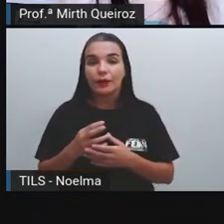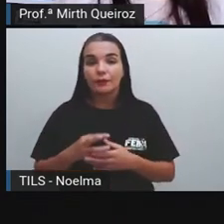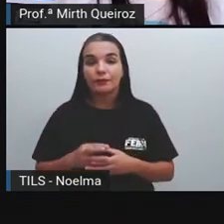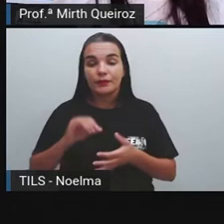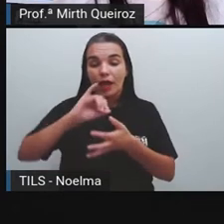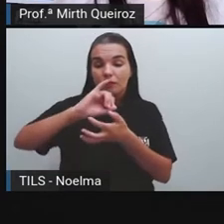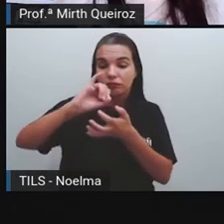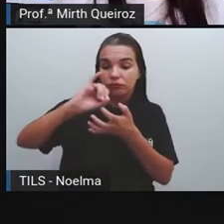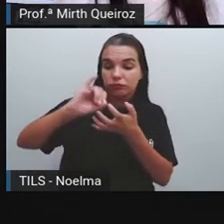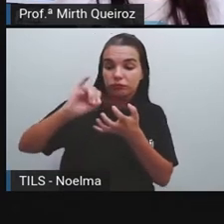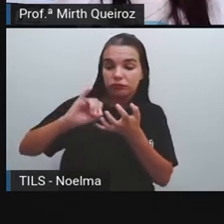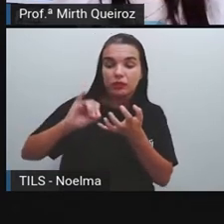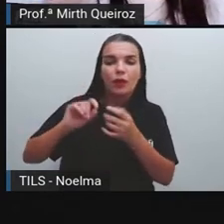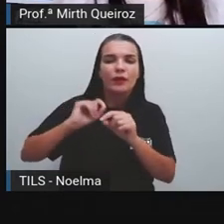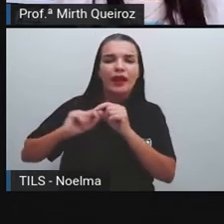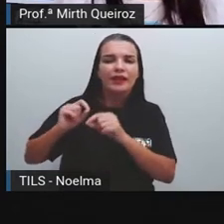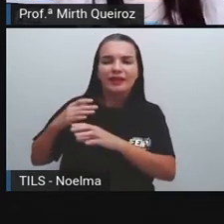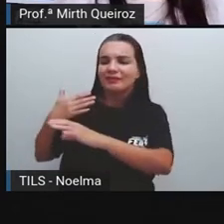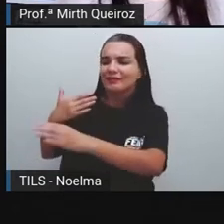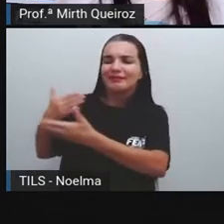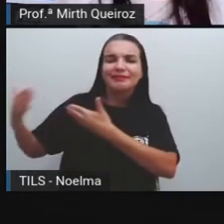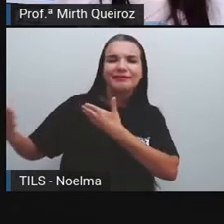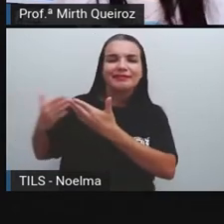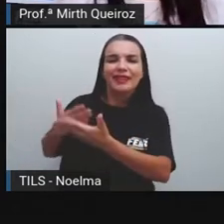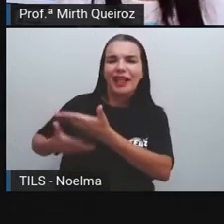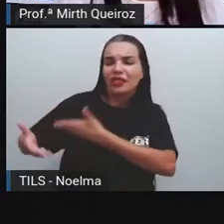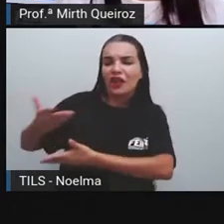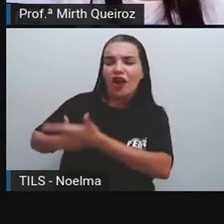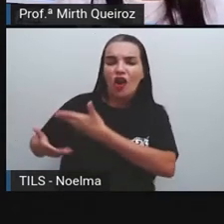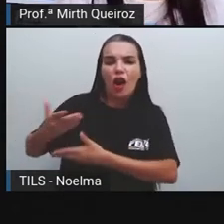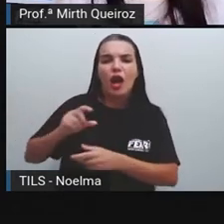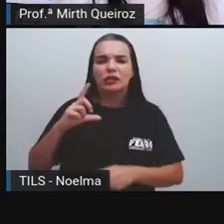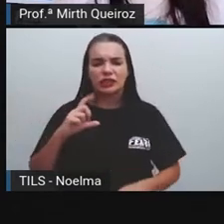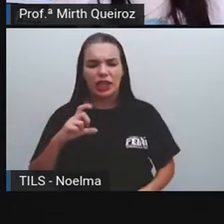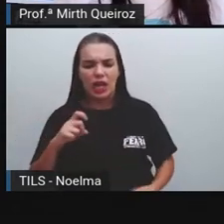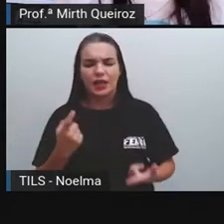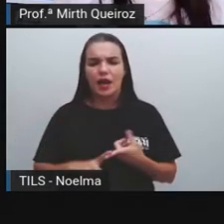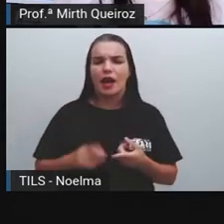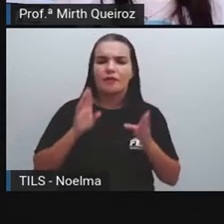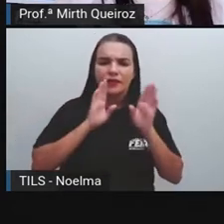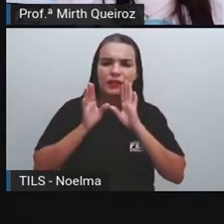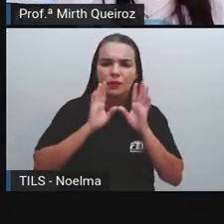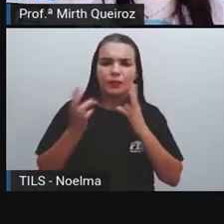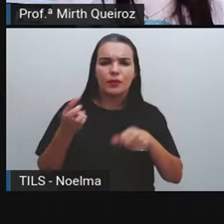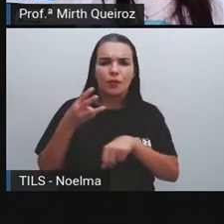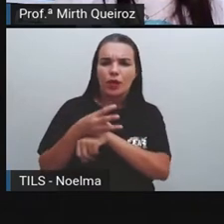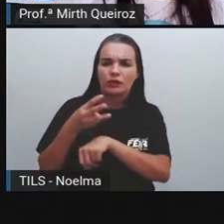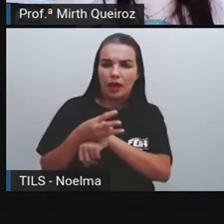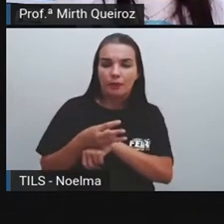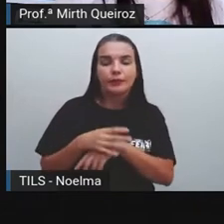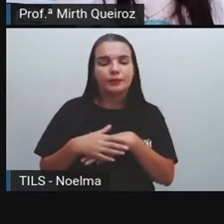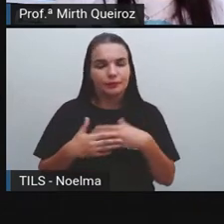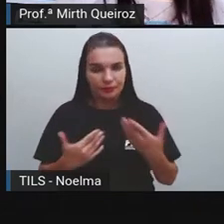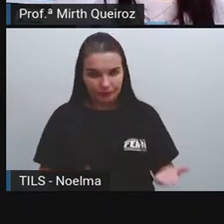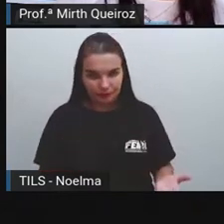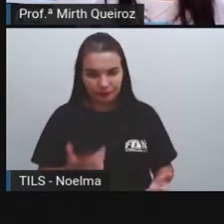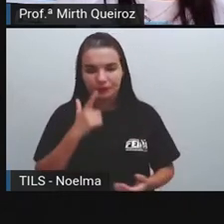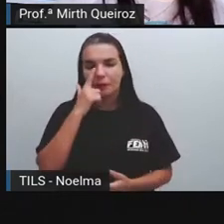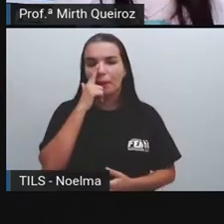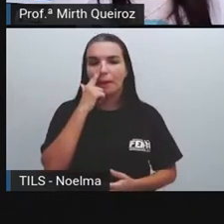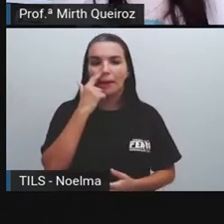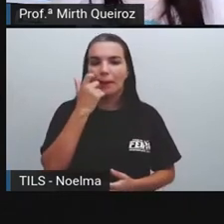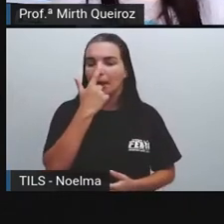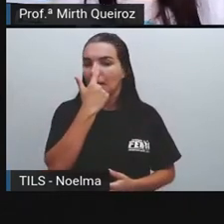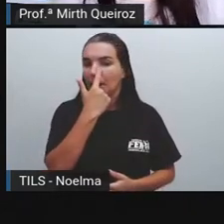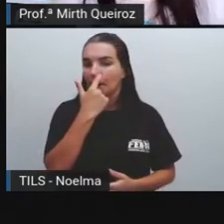Que é o caso Do Facebook Que é o caso Do WhatsApp Que é o caso Do Instagram Certo As mídias A gente utiliza Mais para se informar